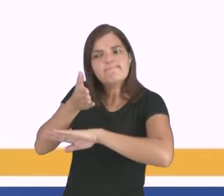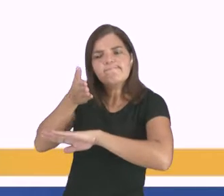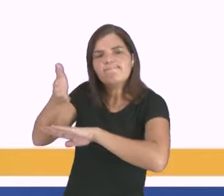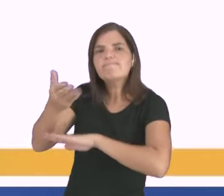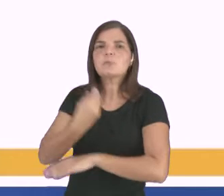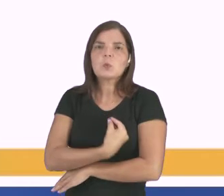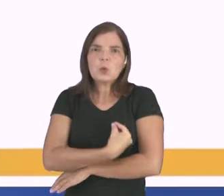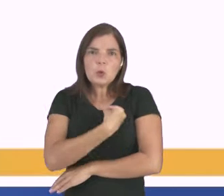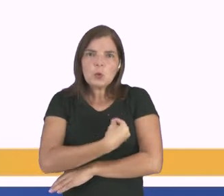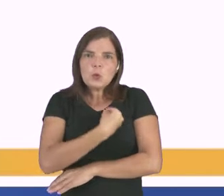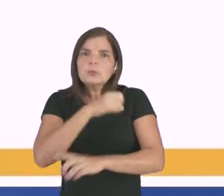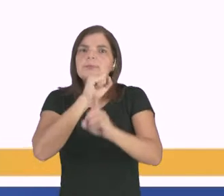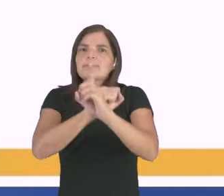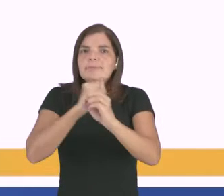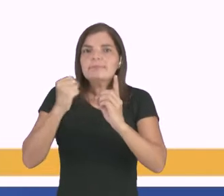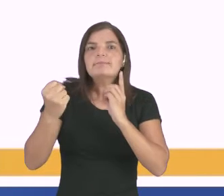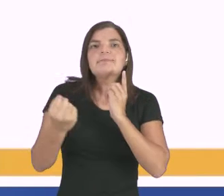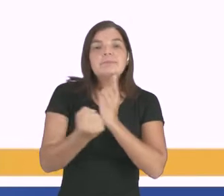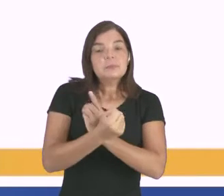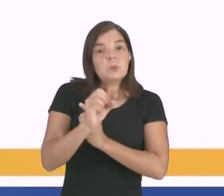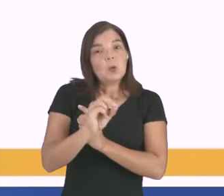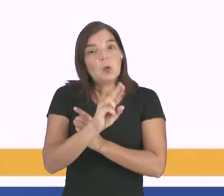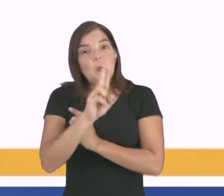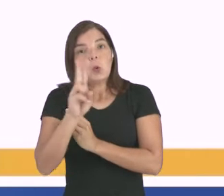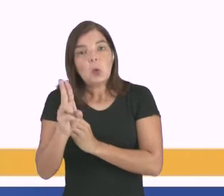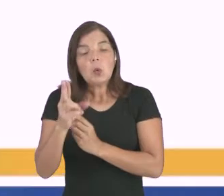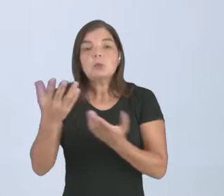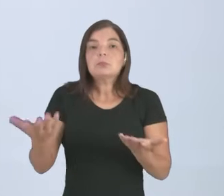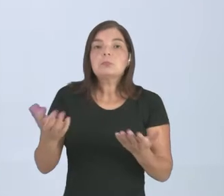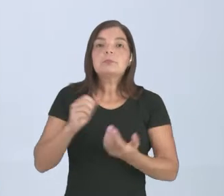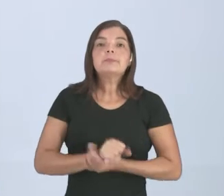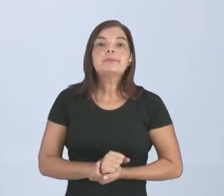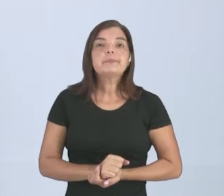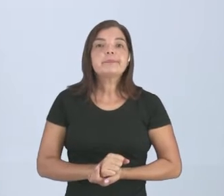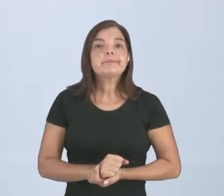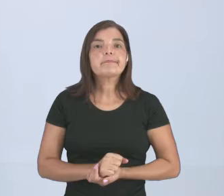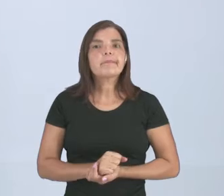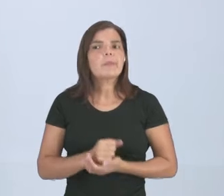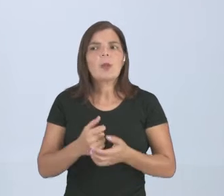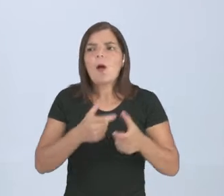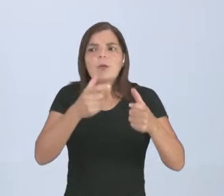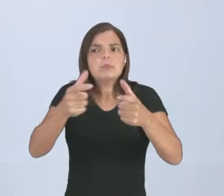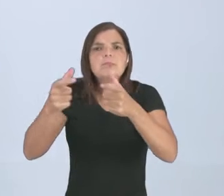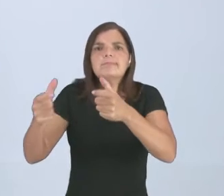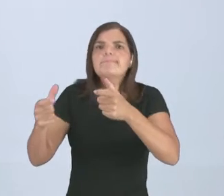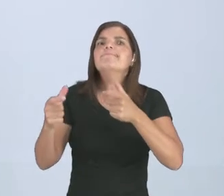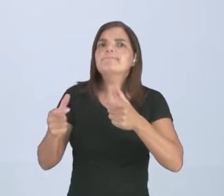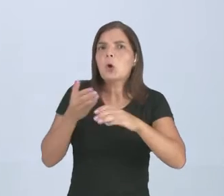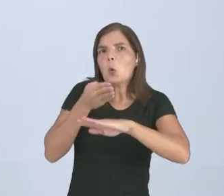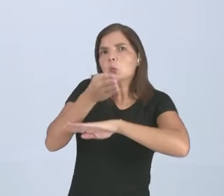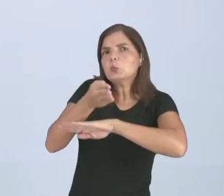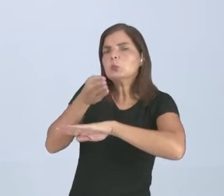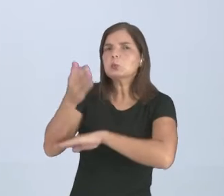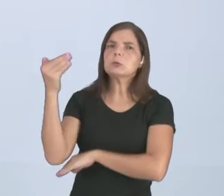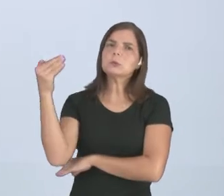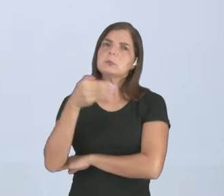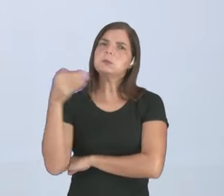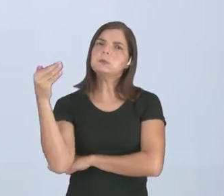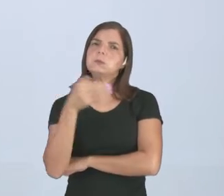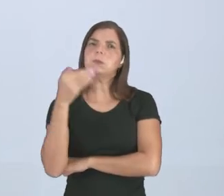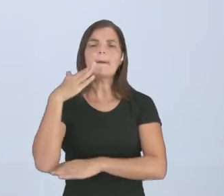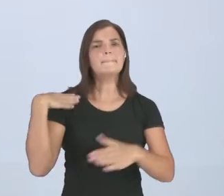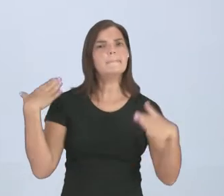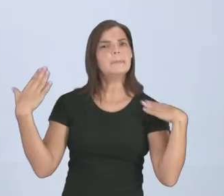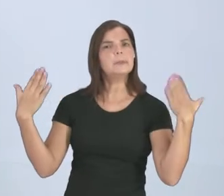um convívio social, né? Ou até ir a certos lugares onde ele ia frequentemente passear.